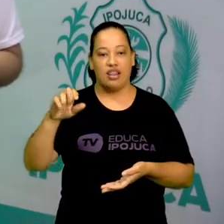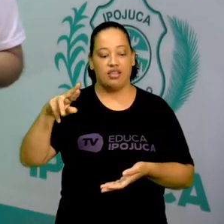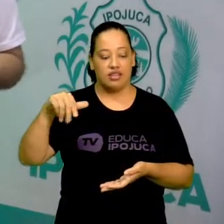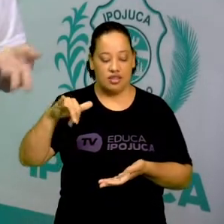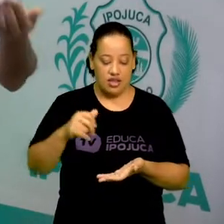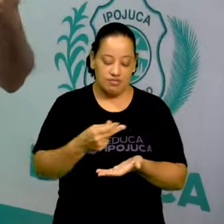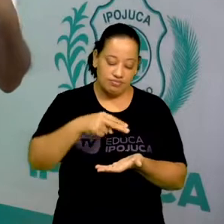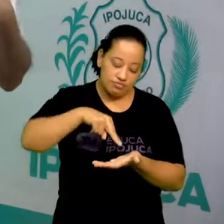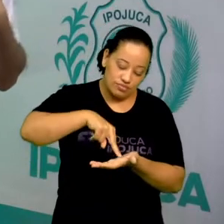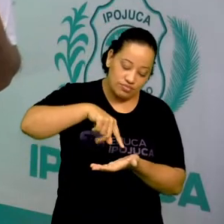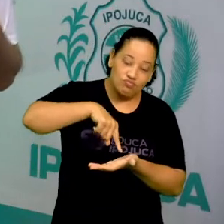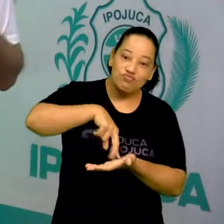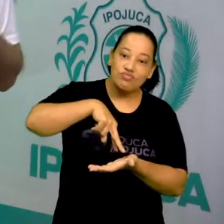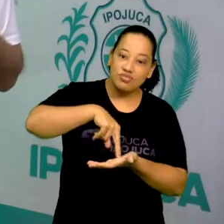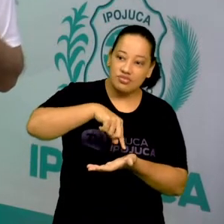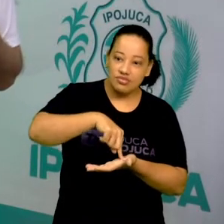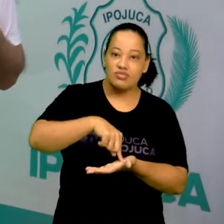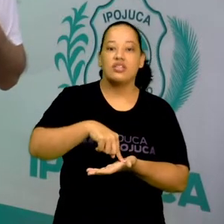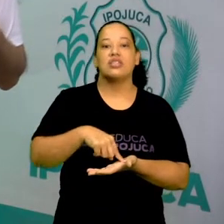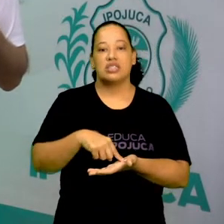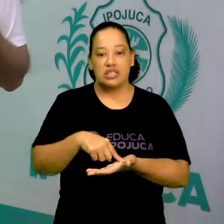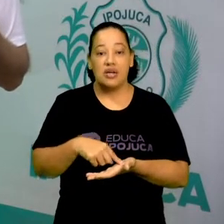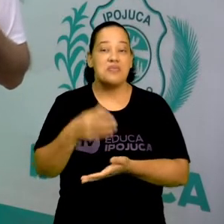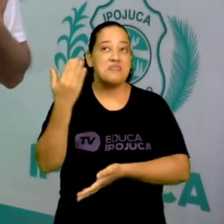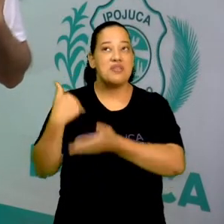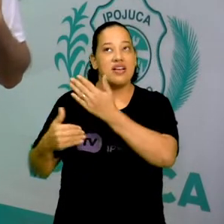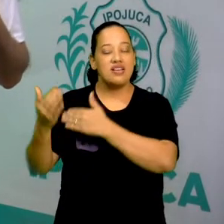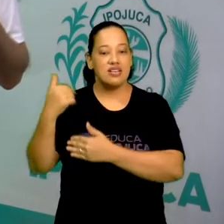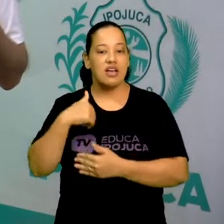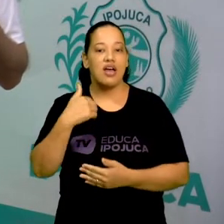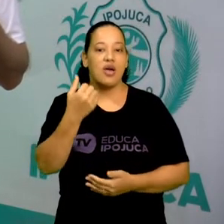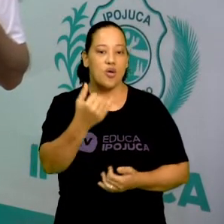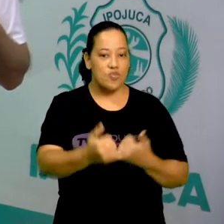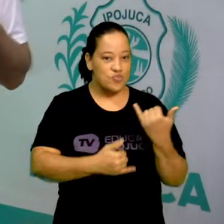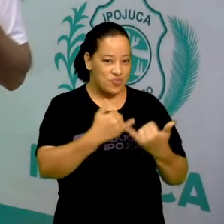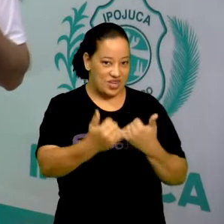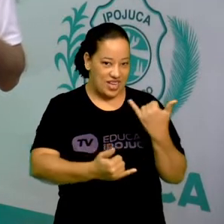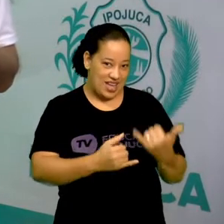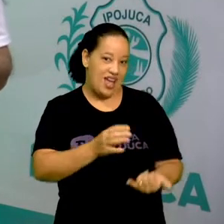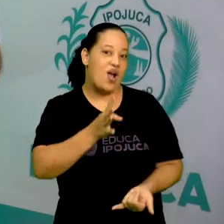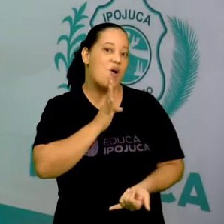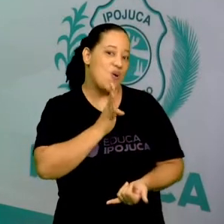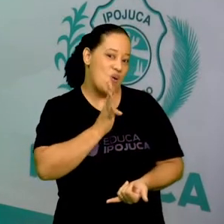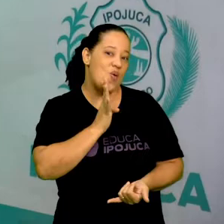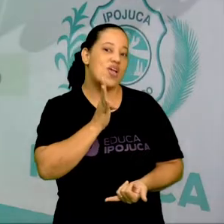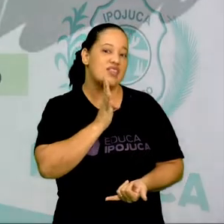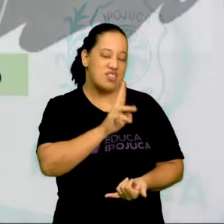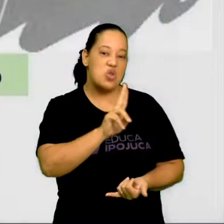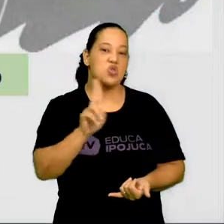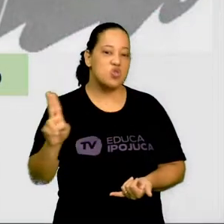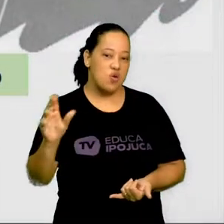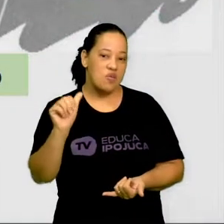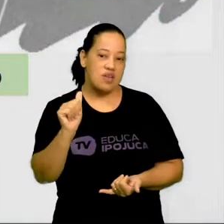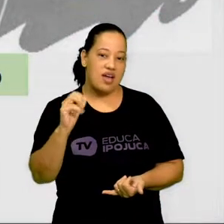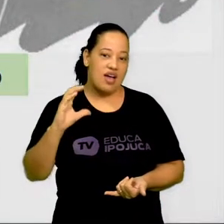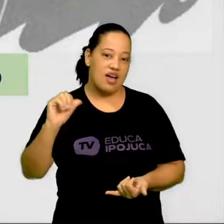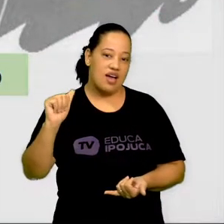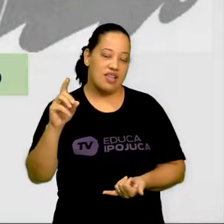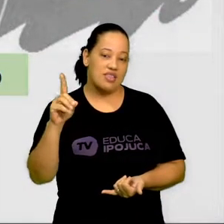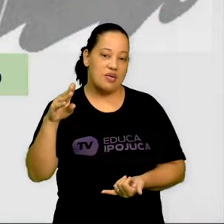amarelinha. Na época em que eu brincava, eu conhecia como academia, tá, crianças?